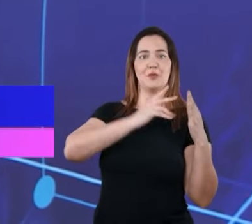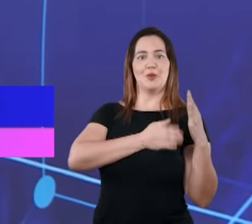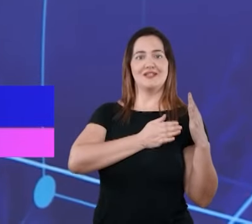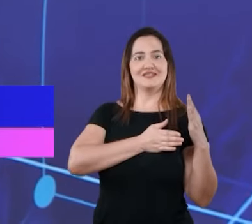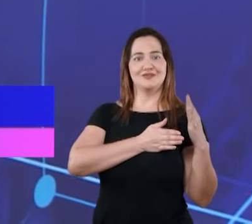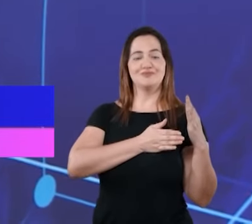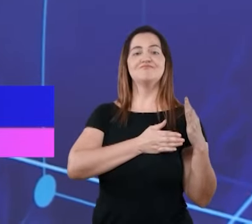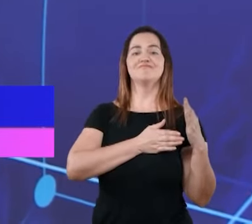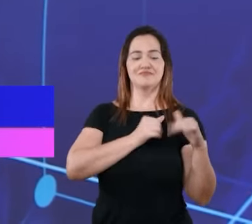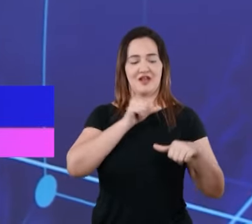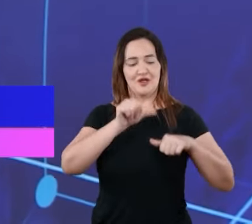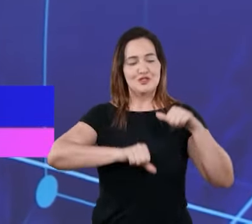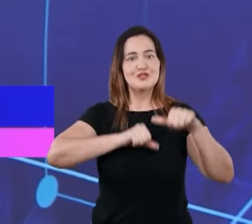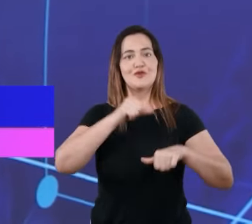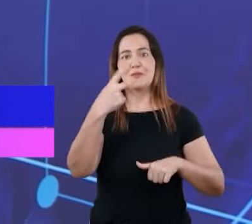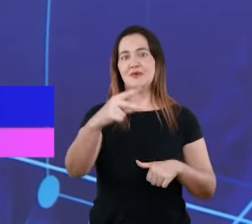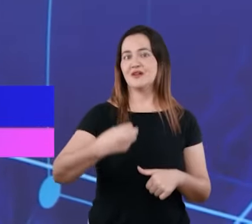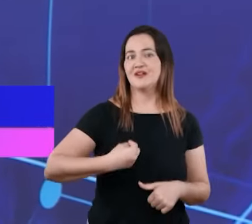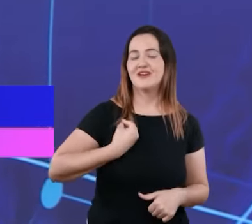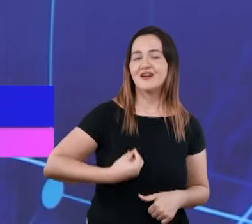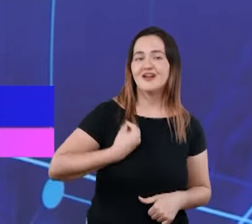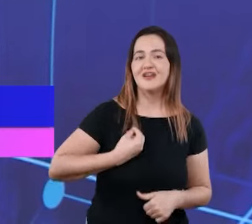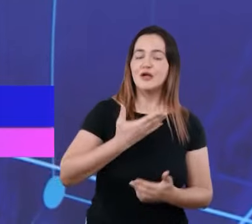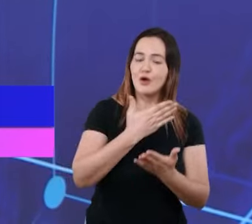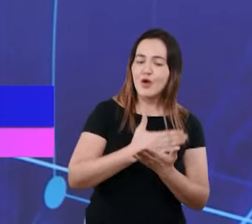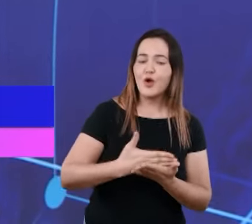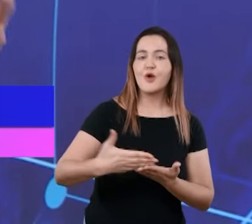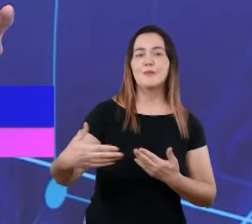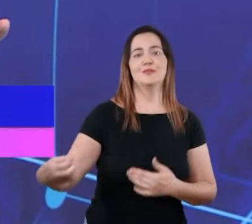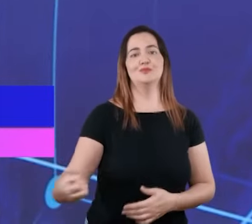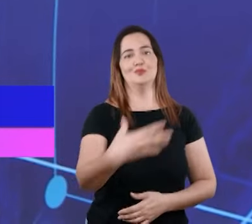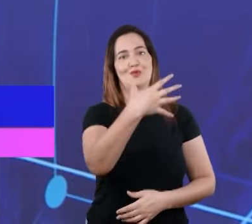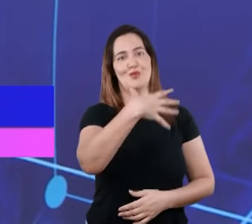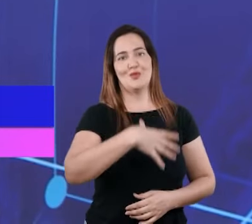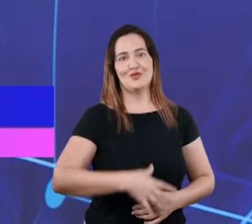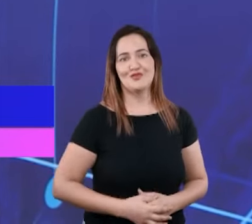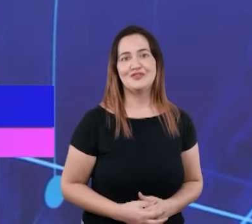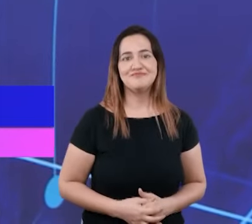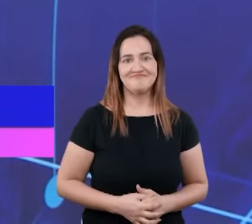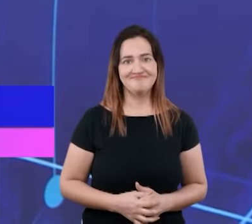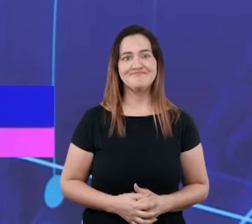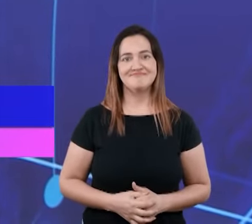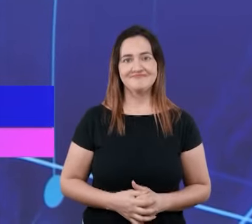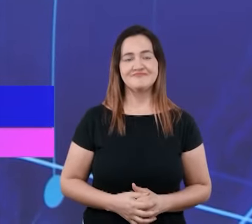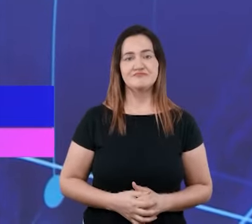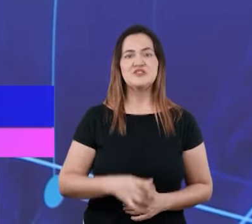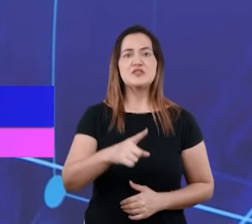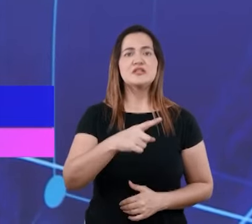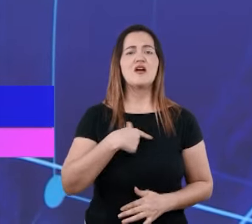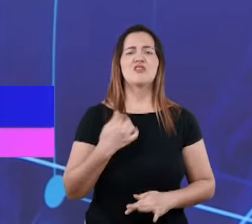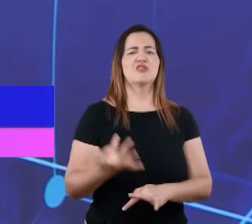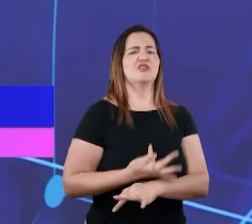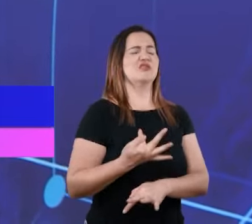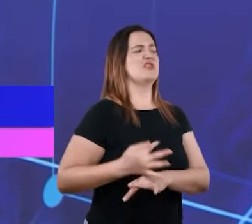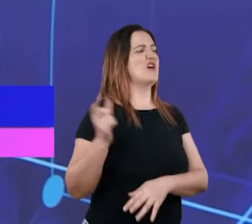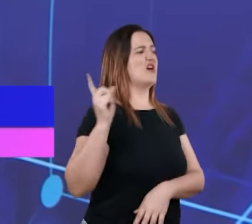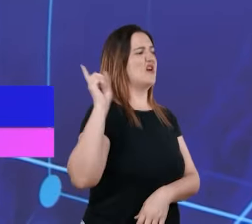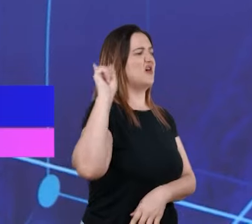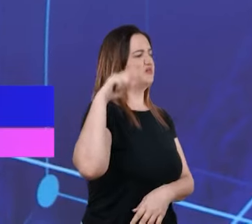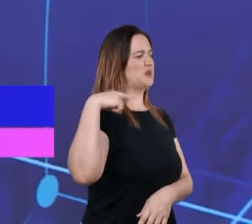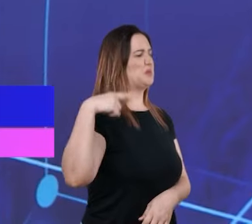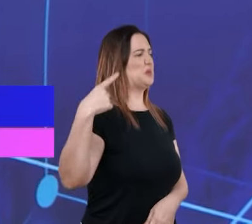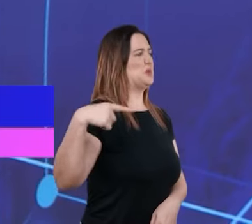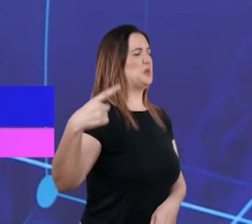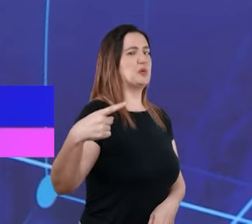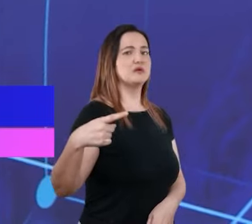Jesus entre no seu coração, transforme a sua vida e comece uma nova história. Não resista.